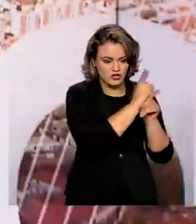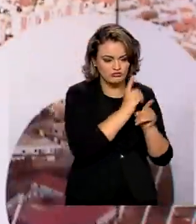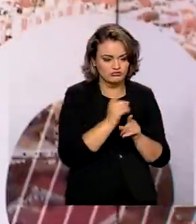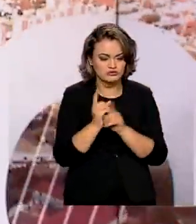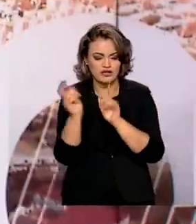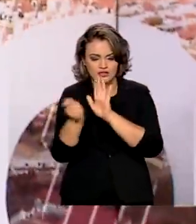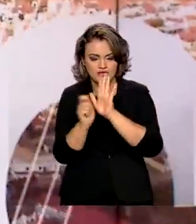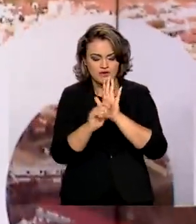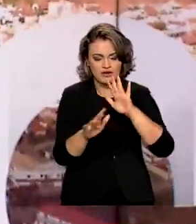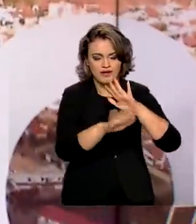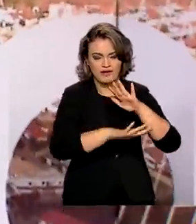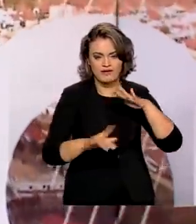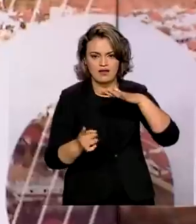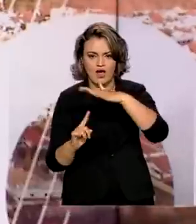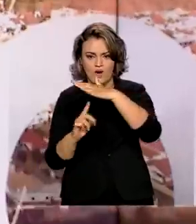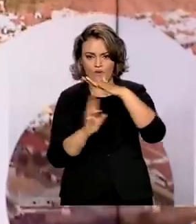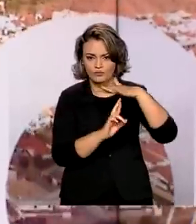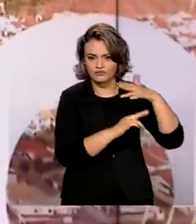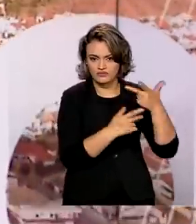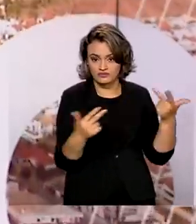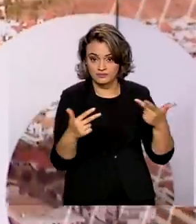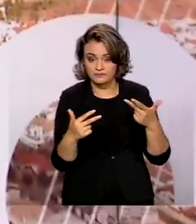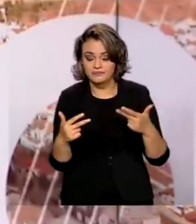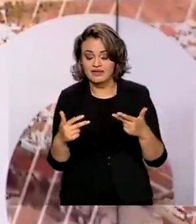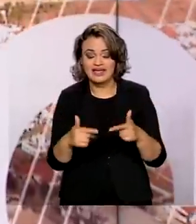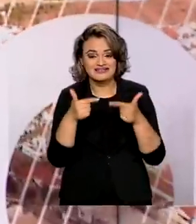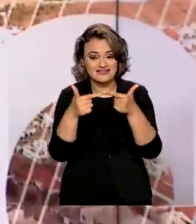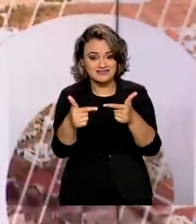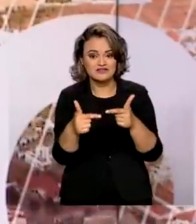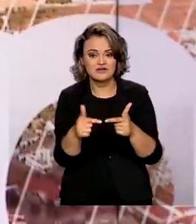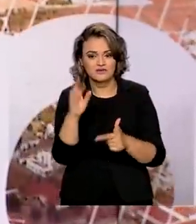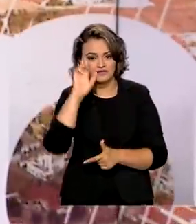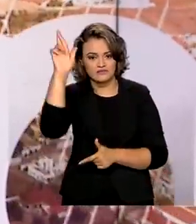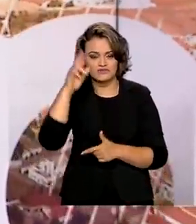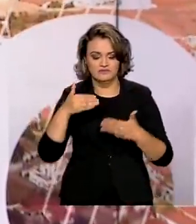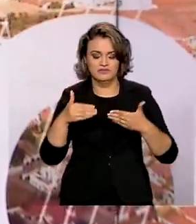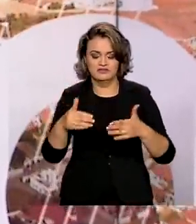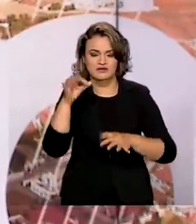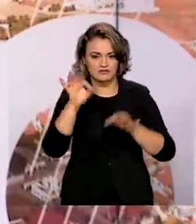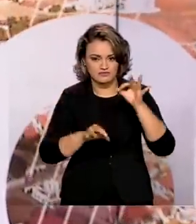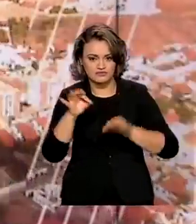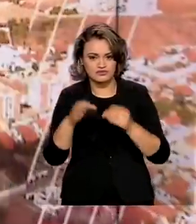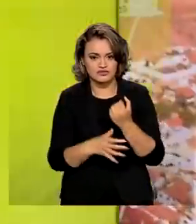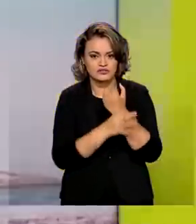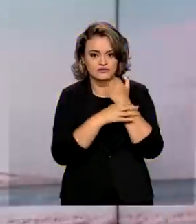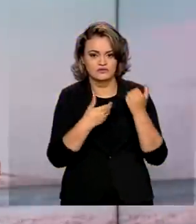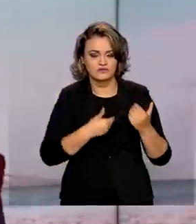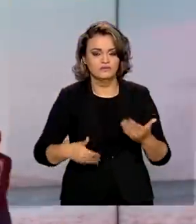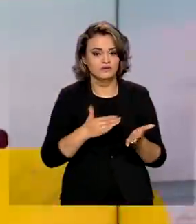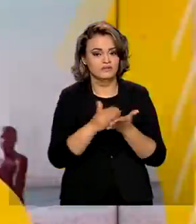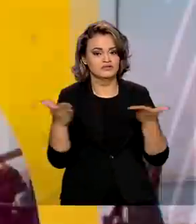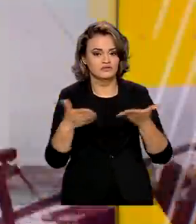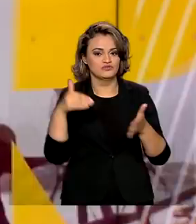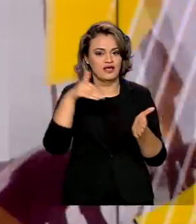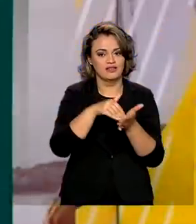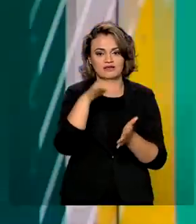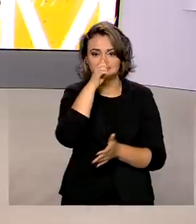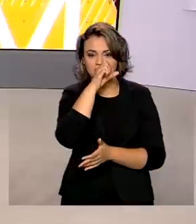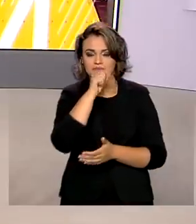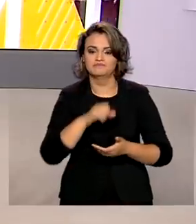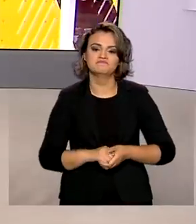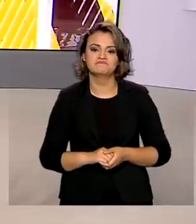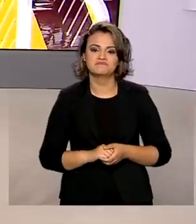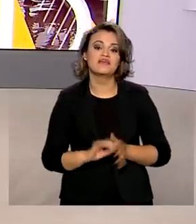nas rodovias federais e estaduais. A ação organizada pelo Ministério da Justiça e Segurança Pública começa hoje e vai até sábado.